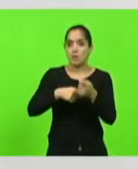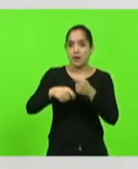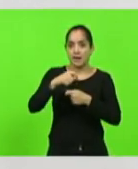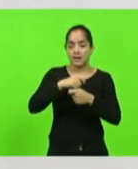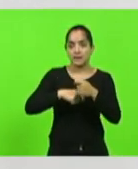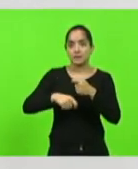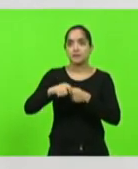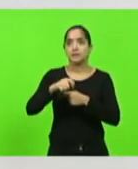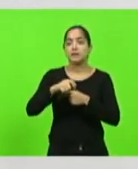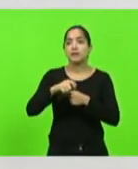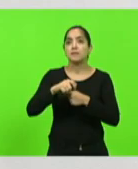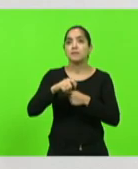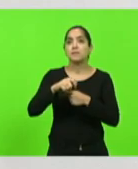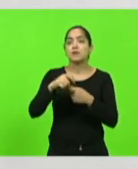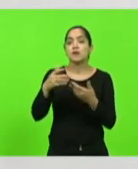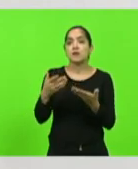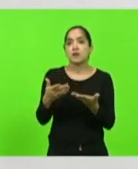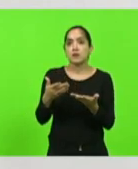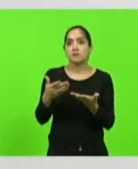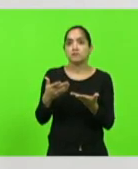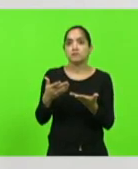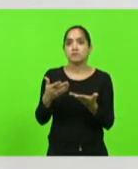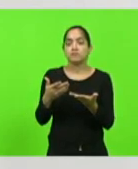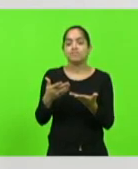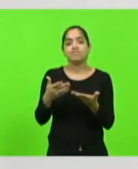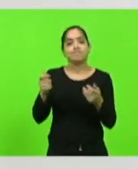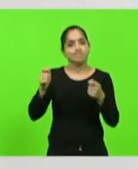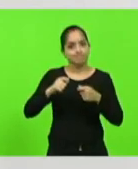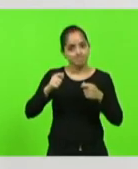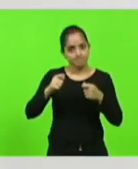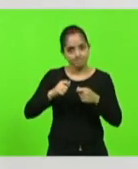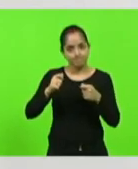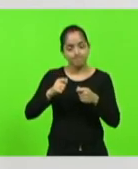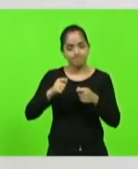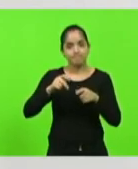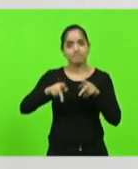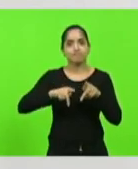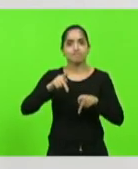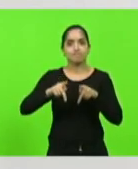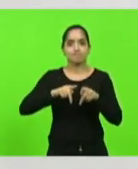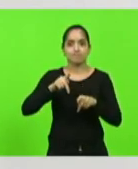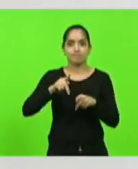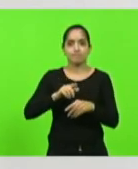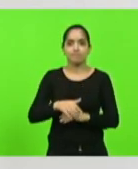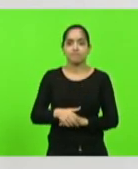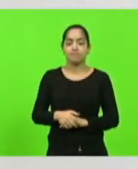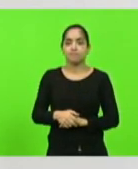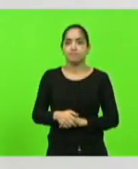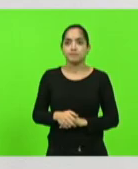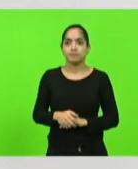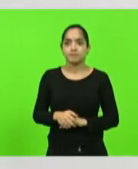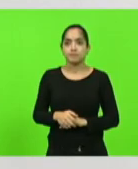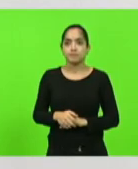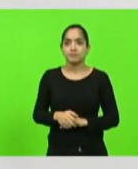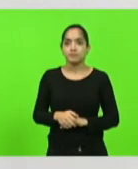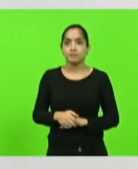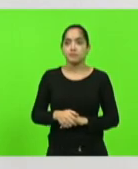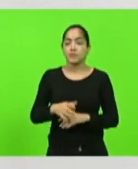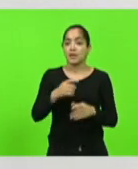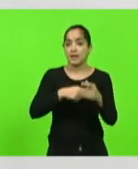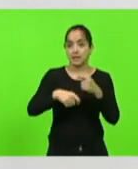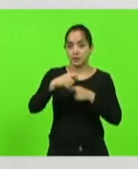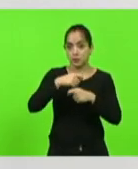considerável para a nossa população município que tem na sua economia